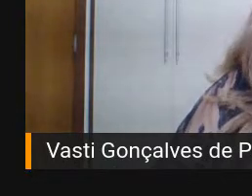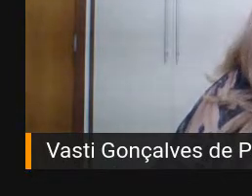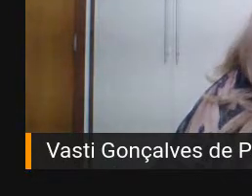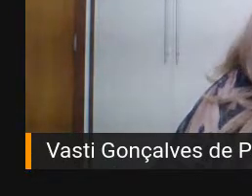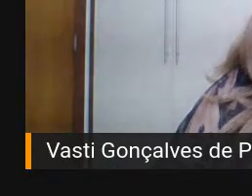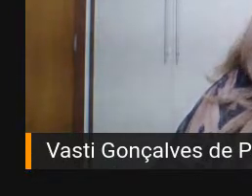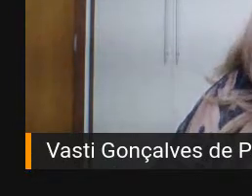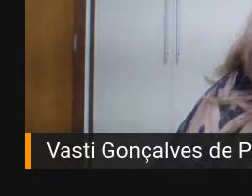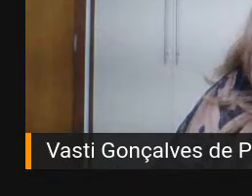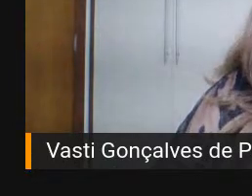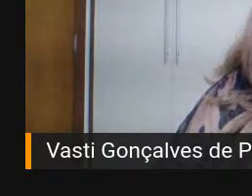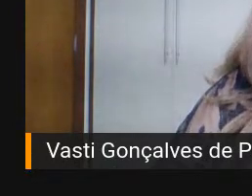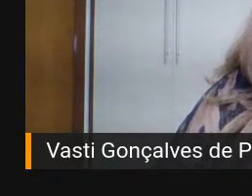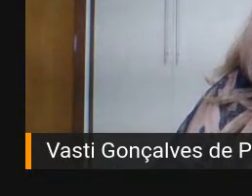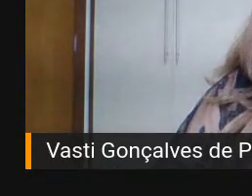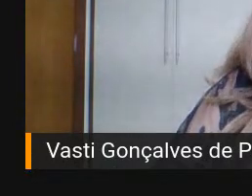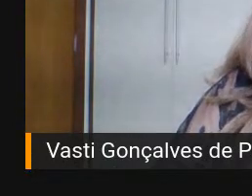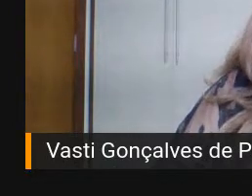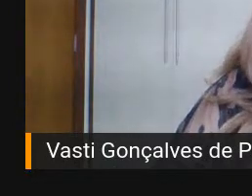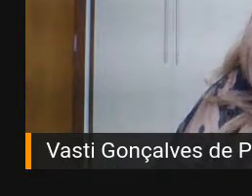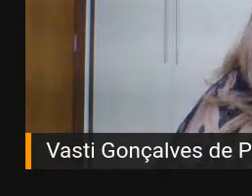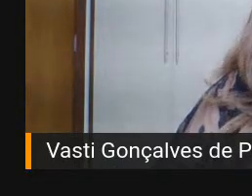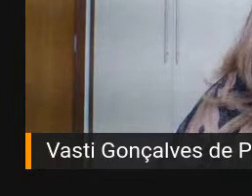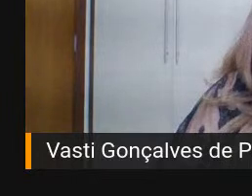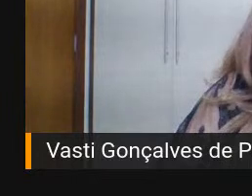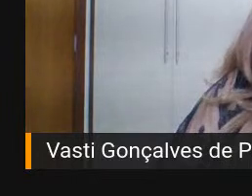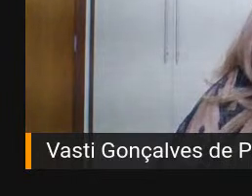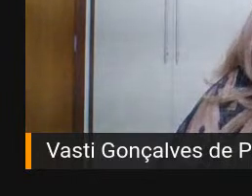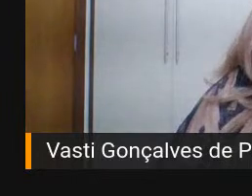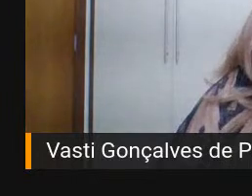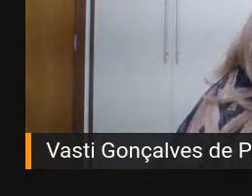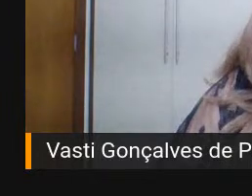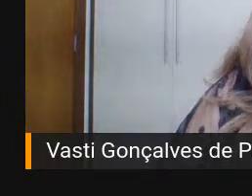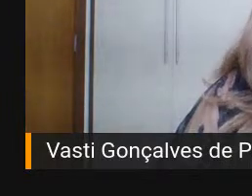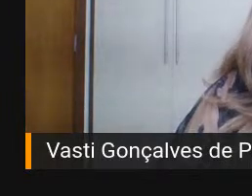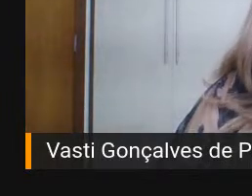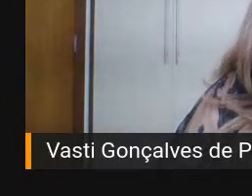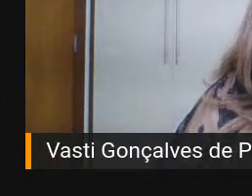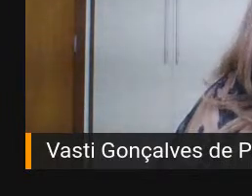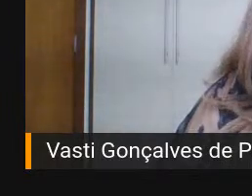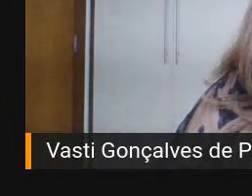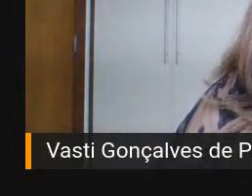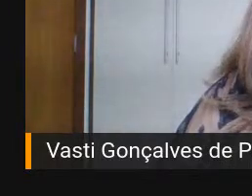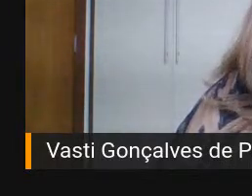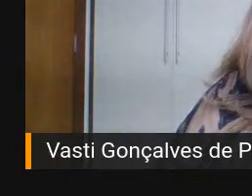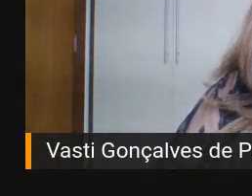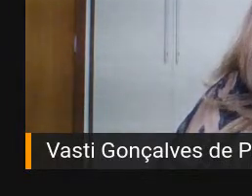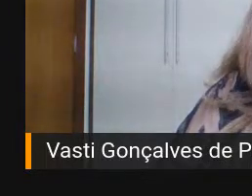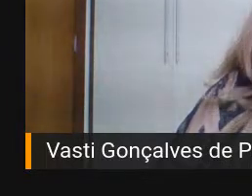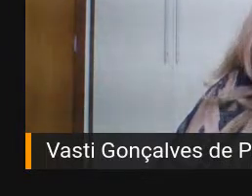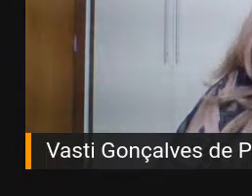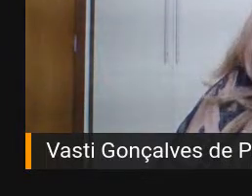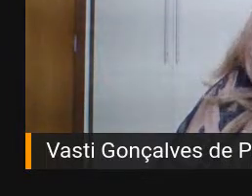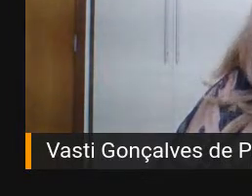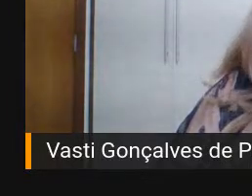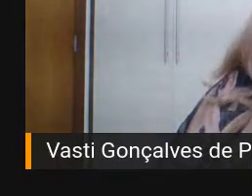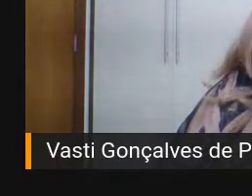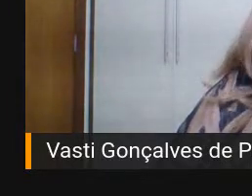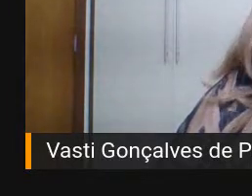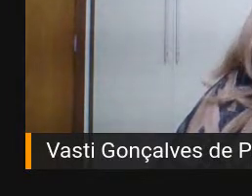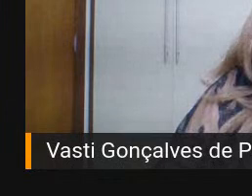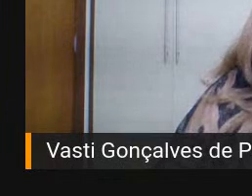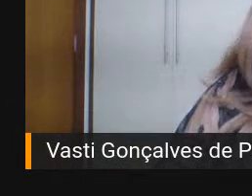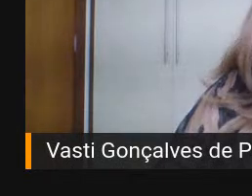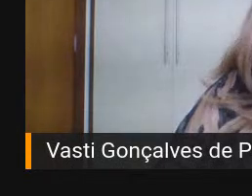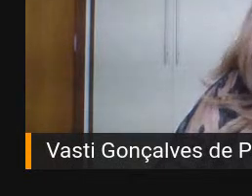precisam também entrar com o e-mail institucional para acessar o link de frequência, que é postado pela equipe de educação, né, lá de